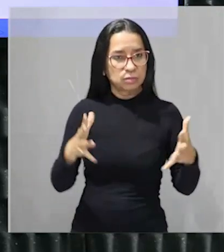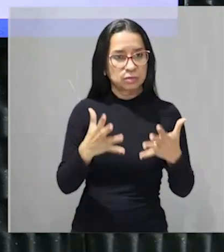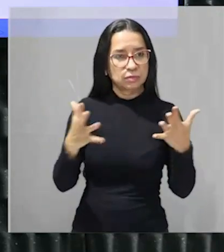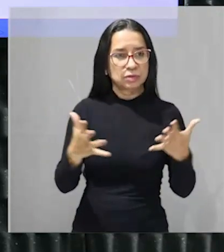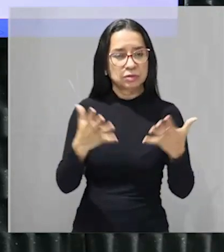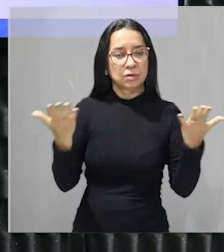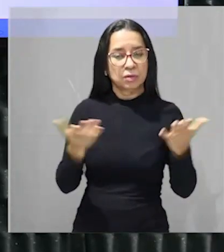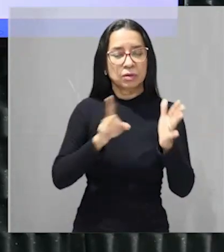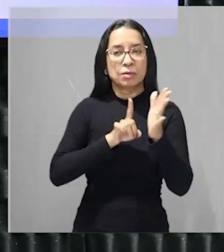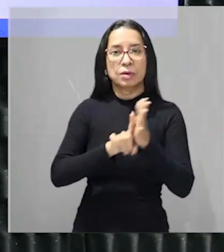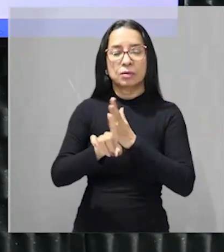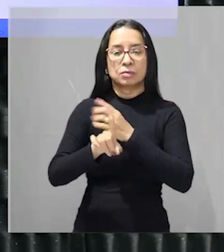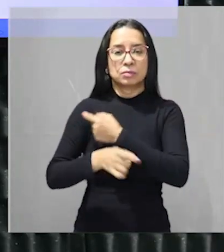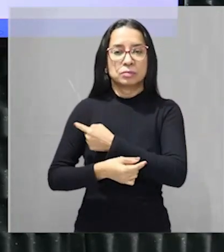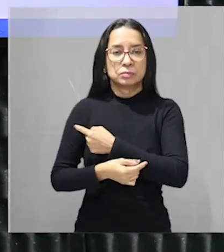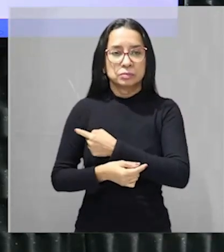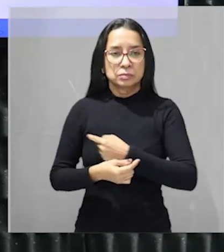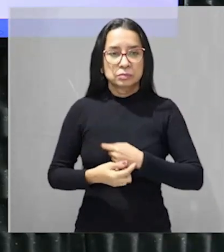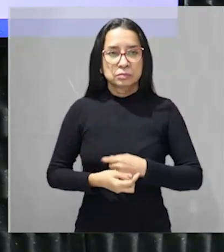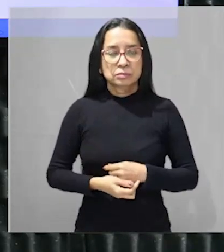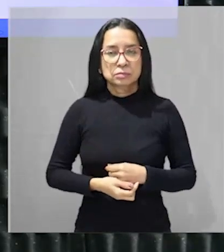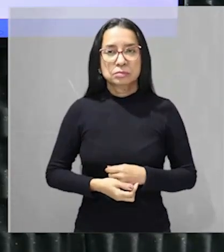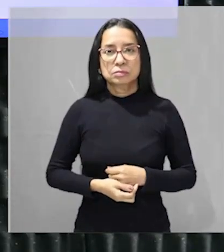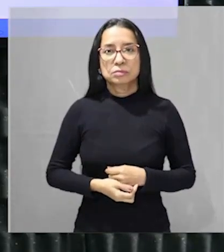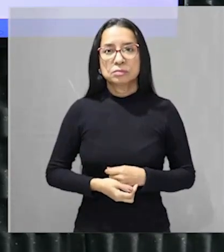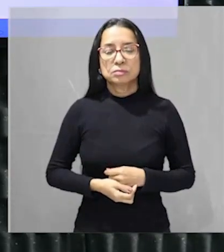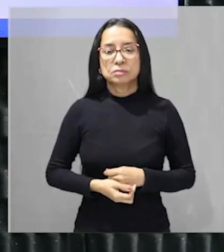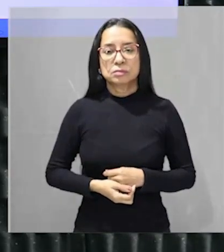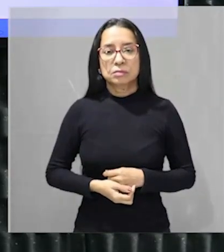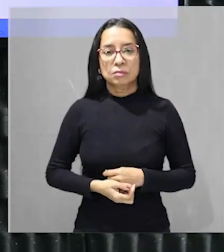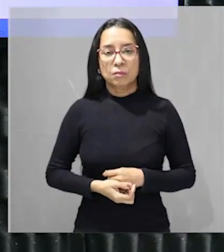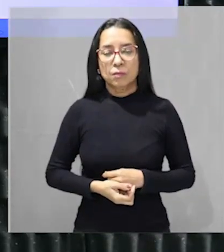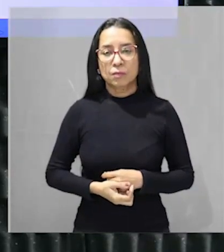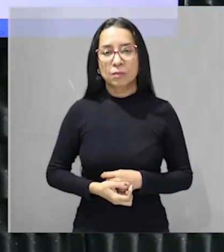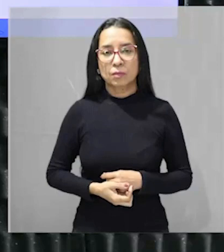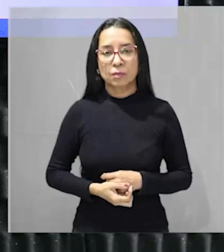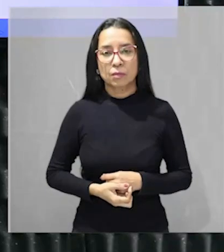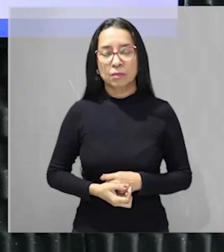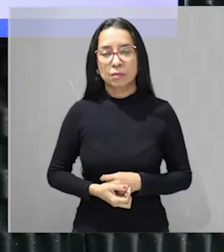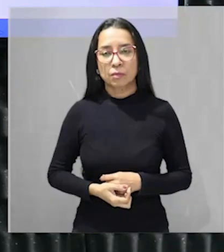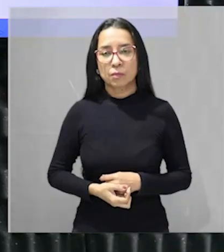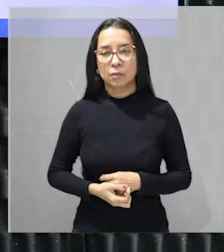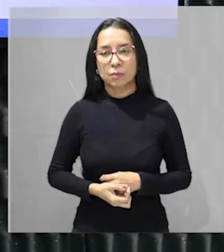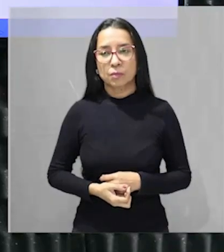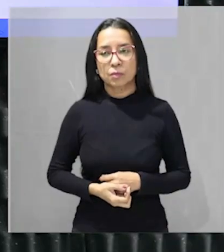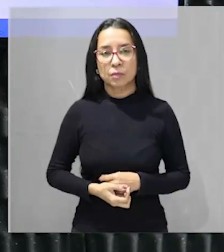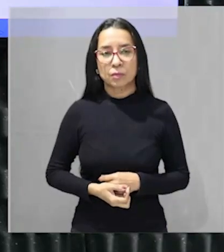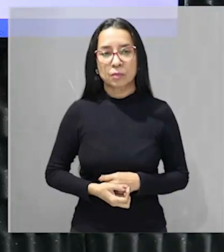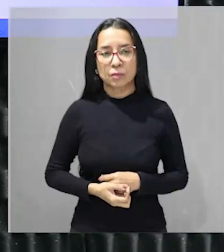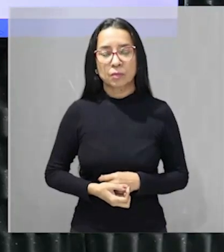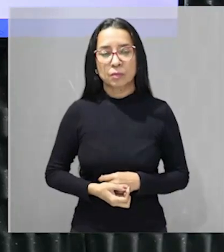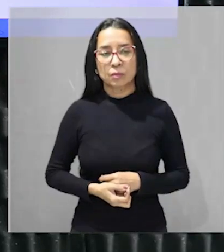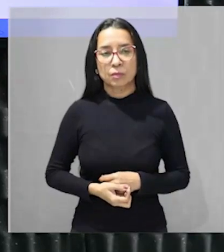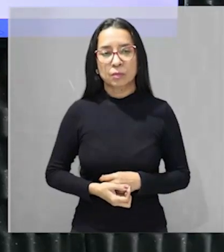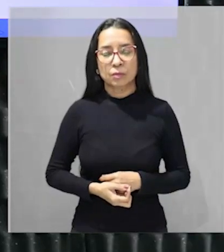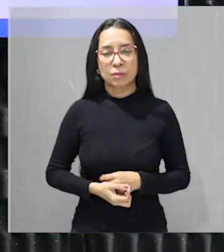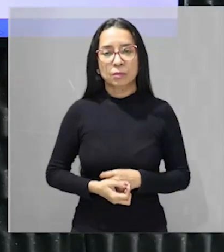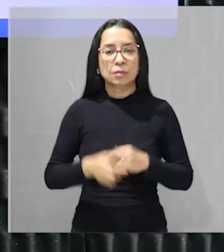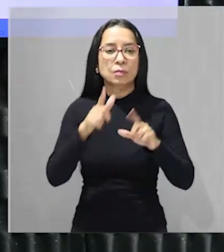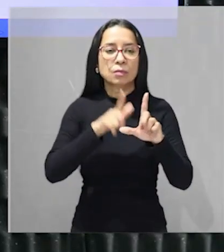diz o seguinte o modo de exploração descrito opõe-se ao modelo de desenvolvimento que